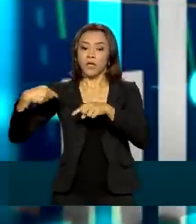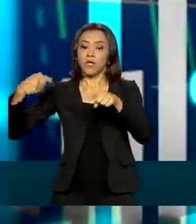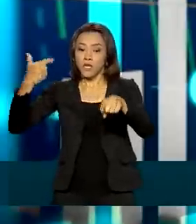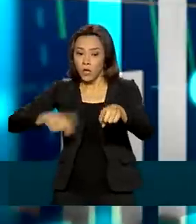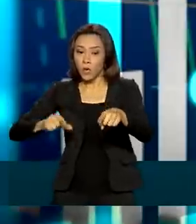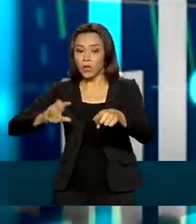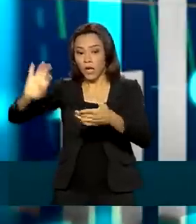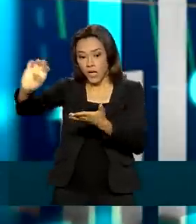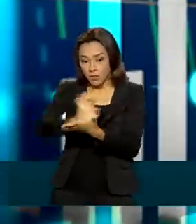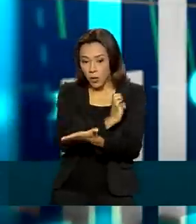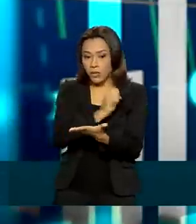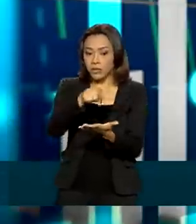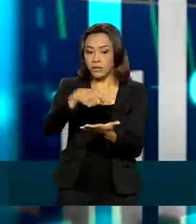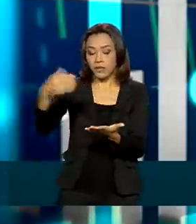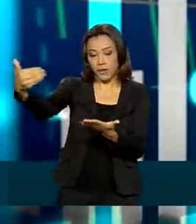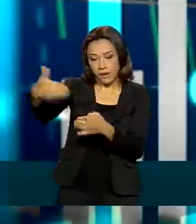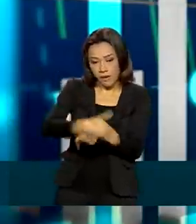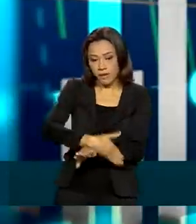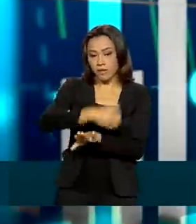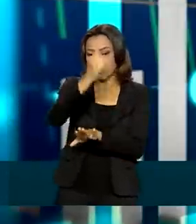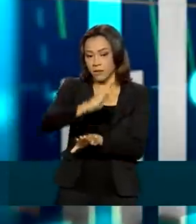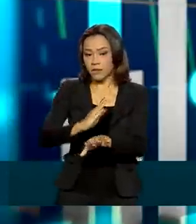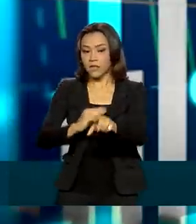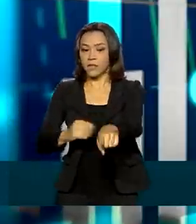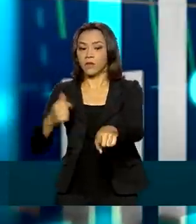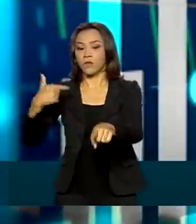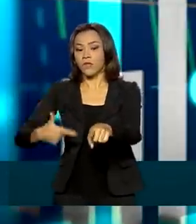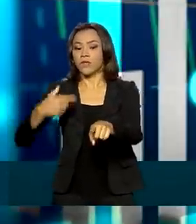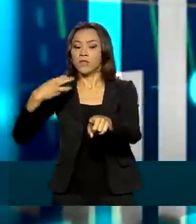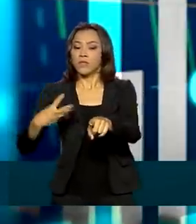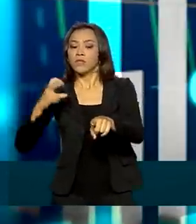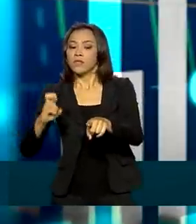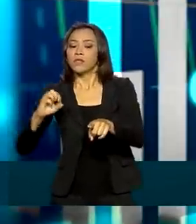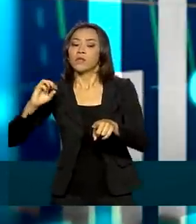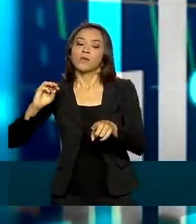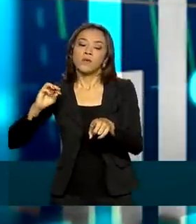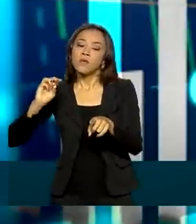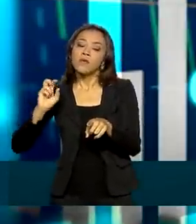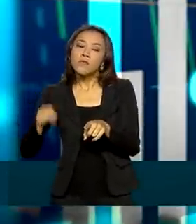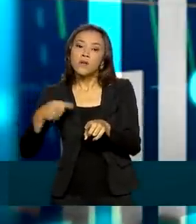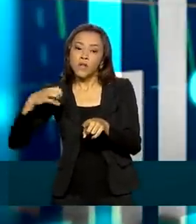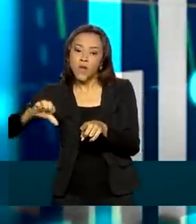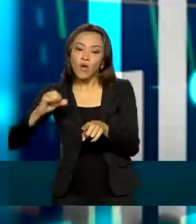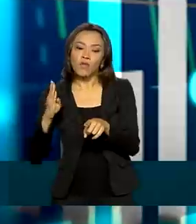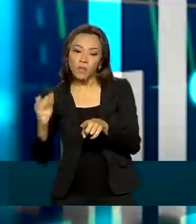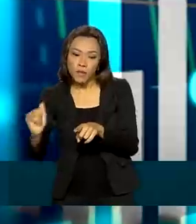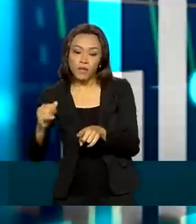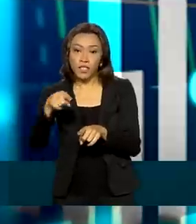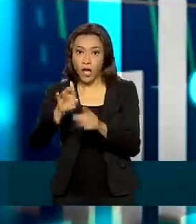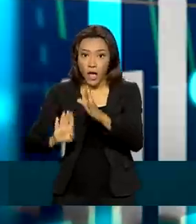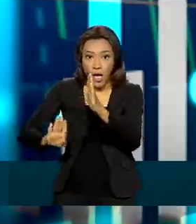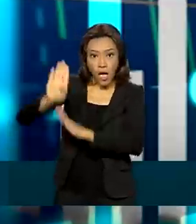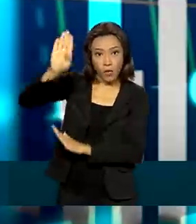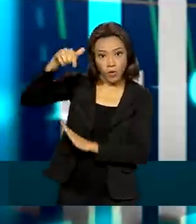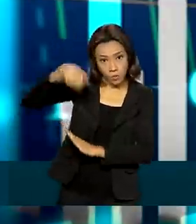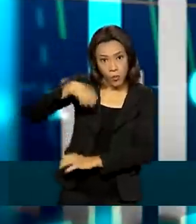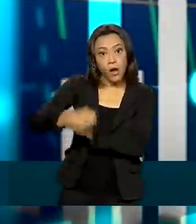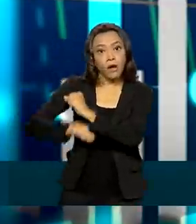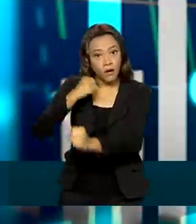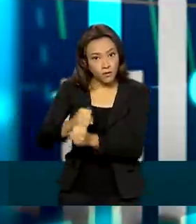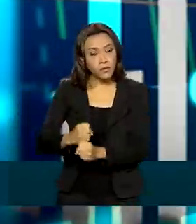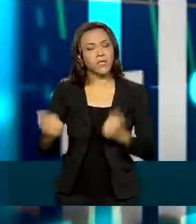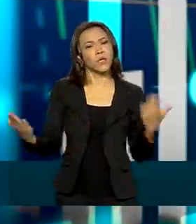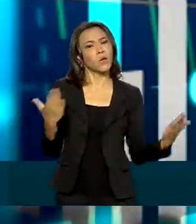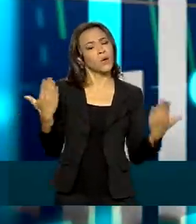bilhões, gerando um superávit de algo em torno de 58 bilhões de dólares, que já é recorde, tanto para o ano como em